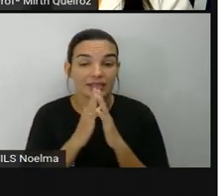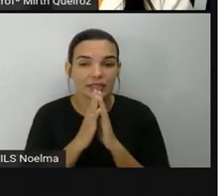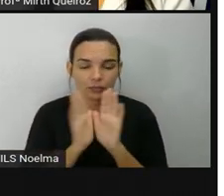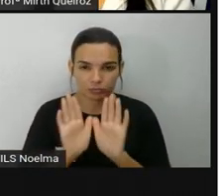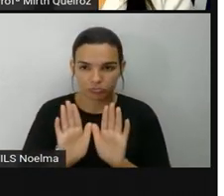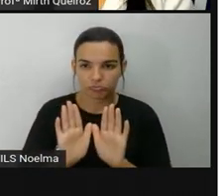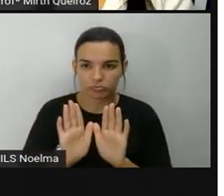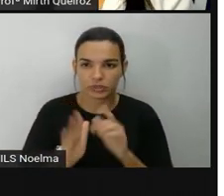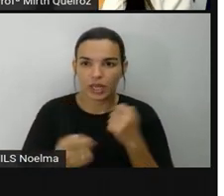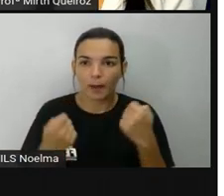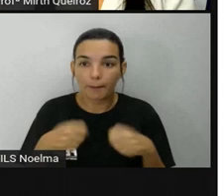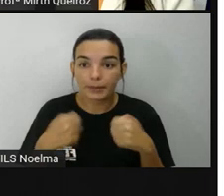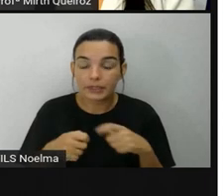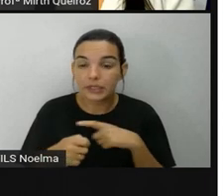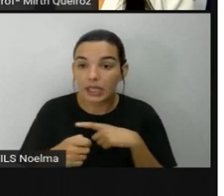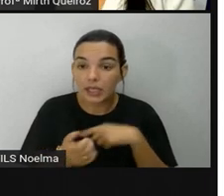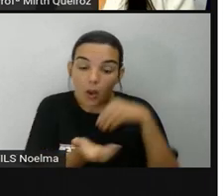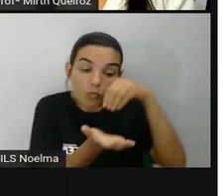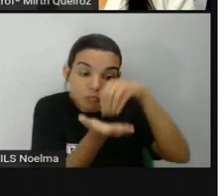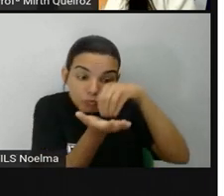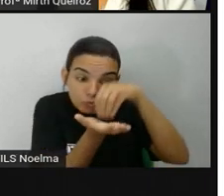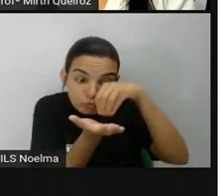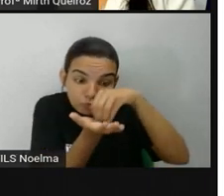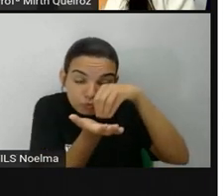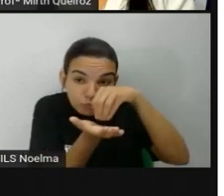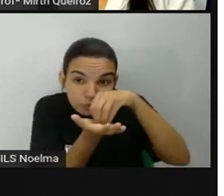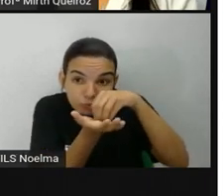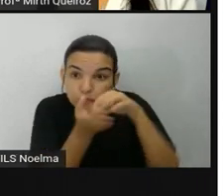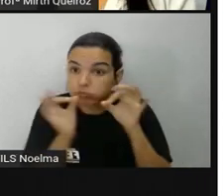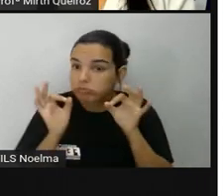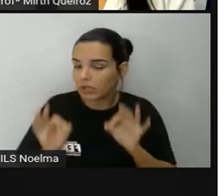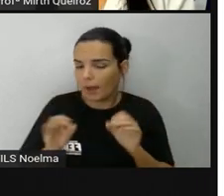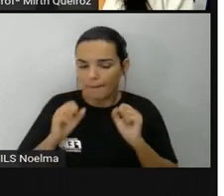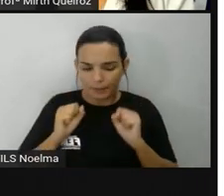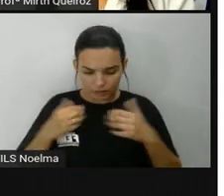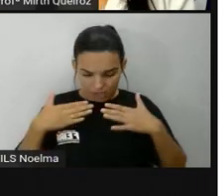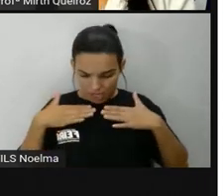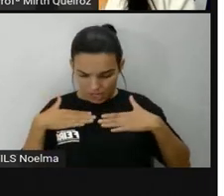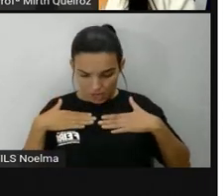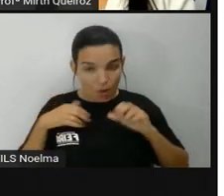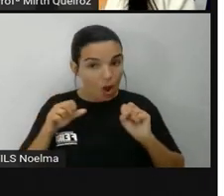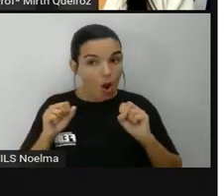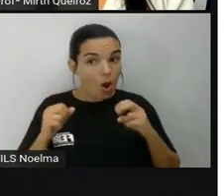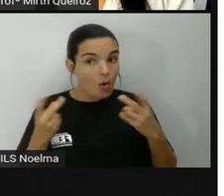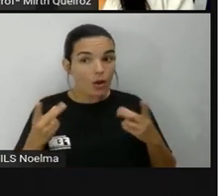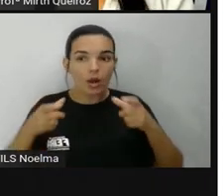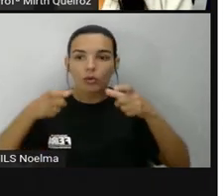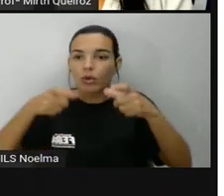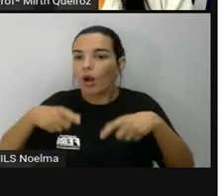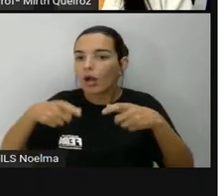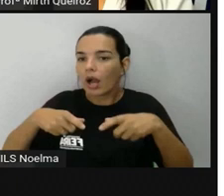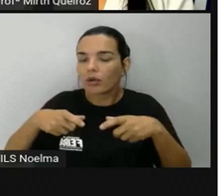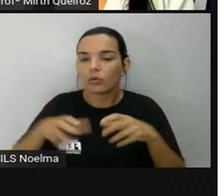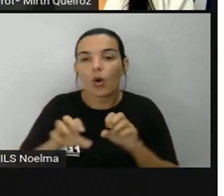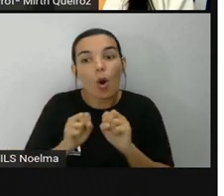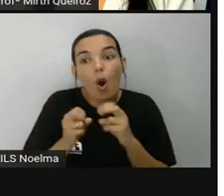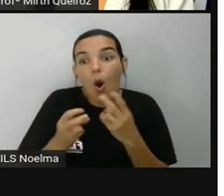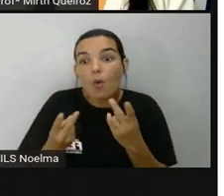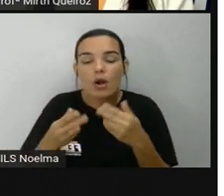tem que ter um ponto de referência, esse ponto de referência pode ser a gente, né? Ou pode ser um local ou um objeto.